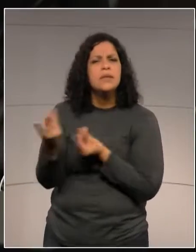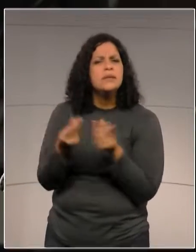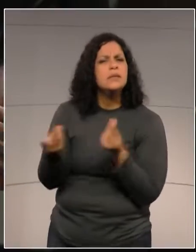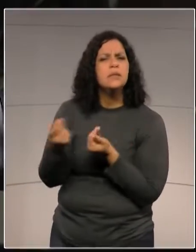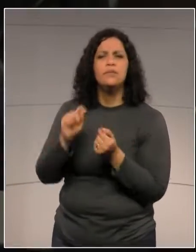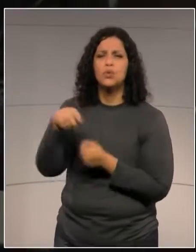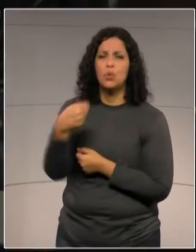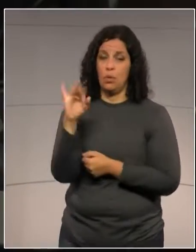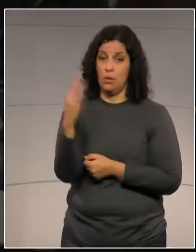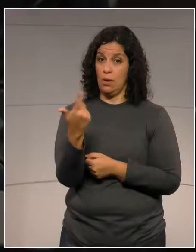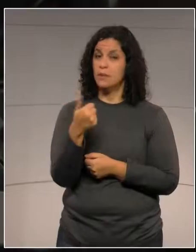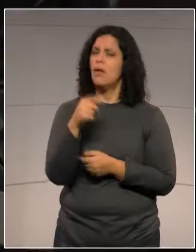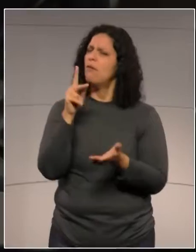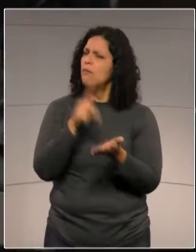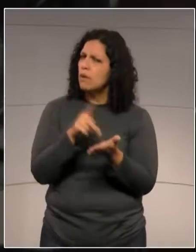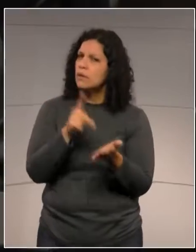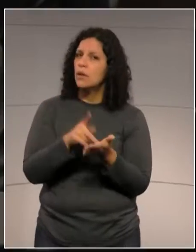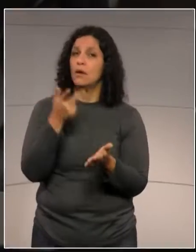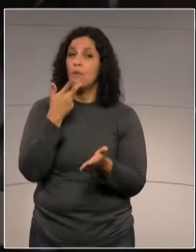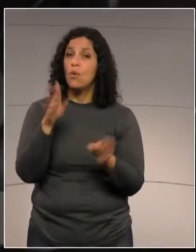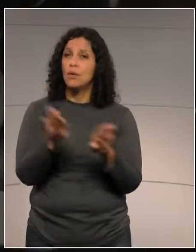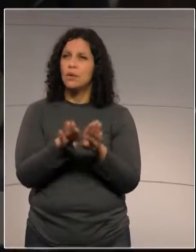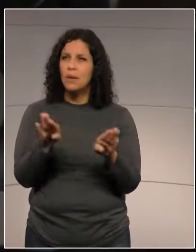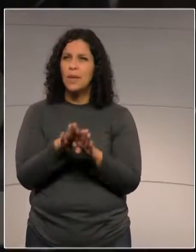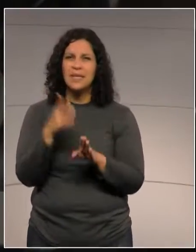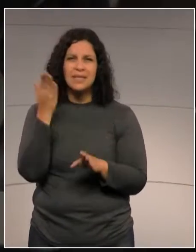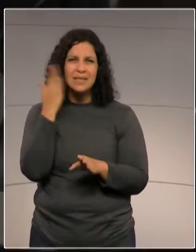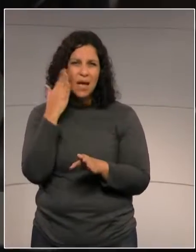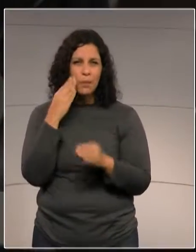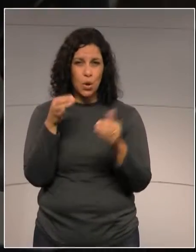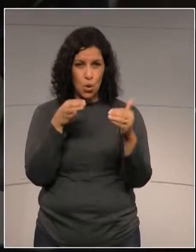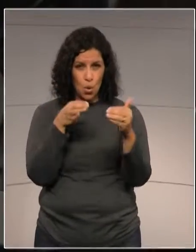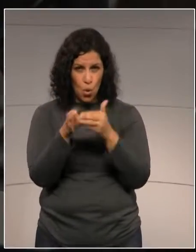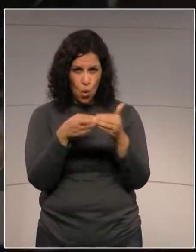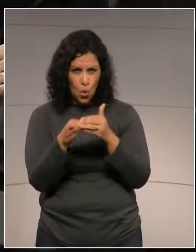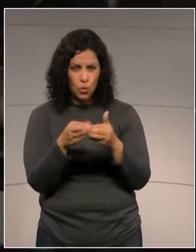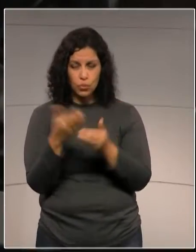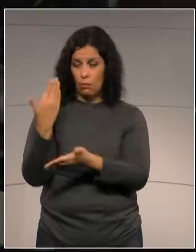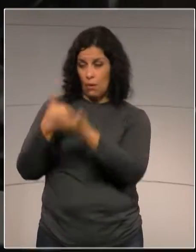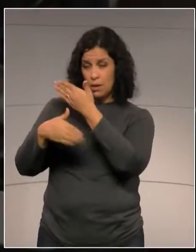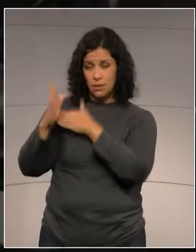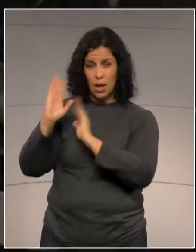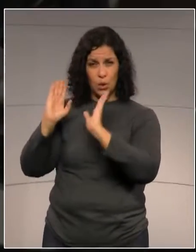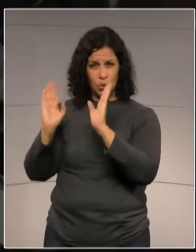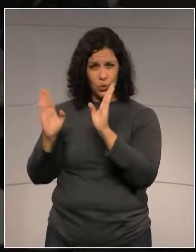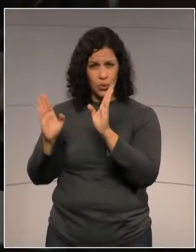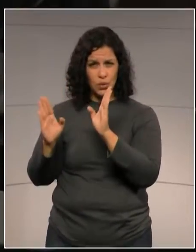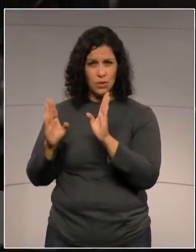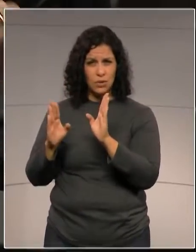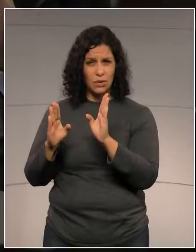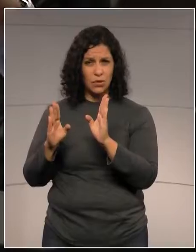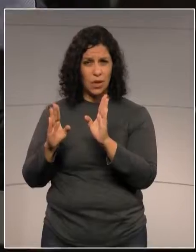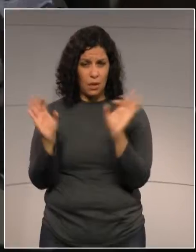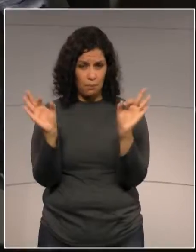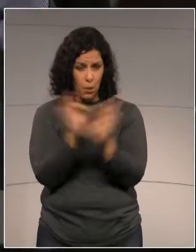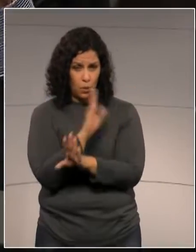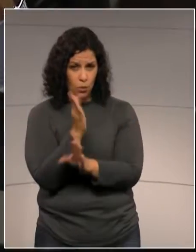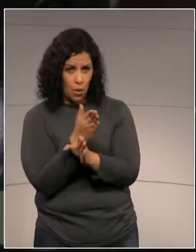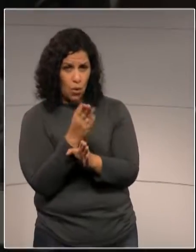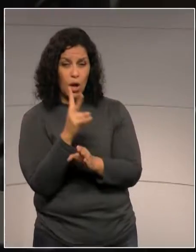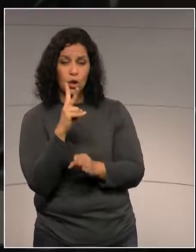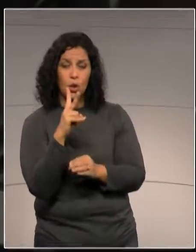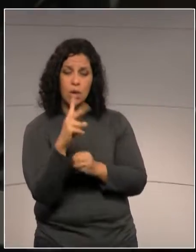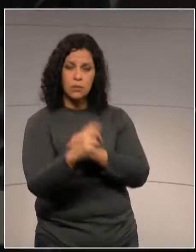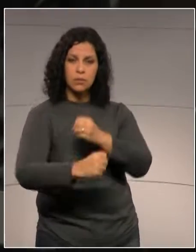sabendo, tanto é que ele prorrogou aquele concurso já do passado que venceria agora por mais dois